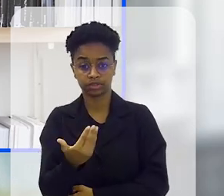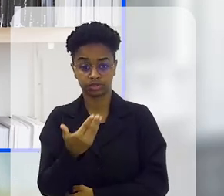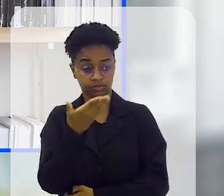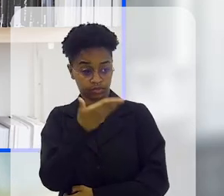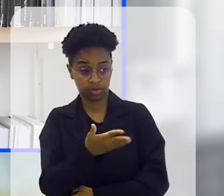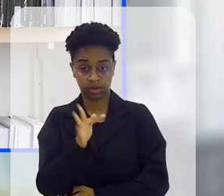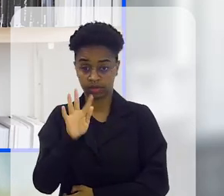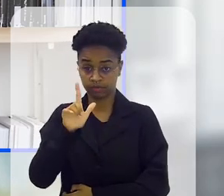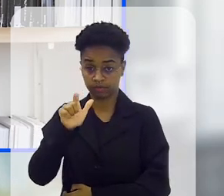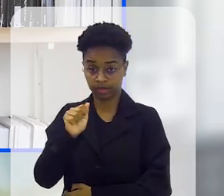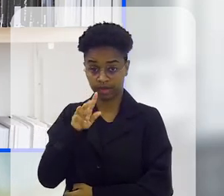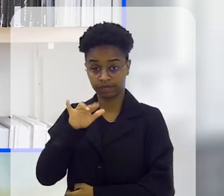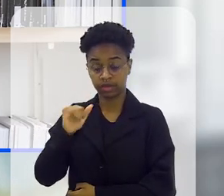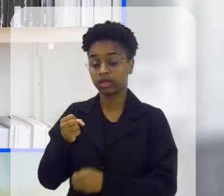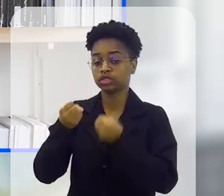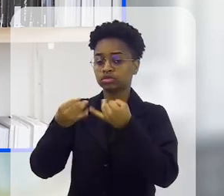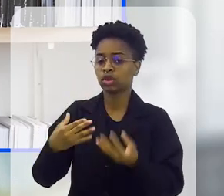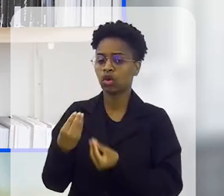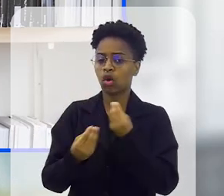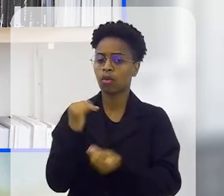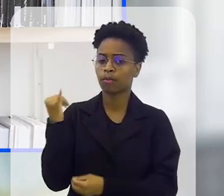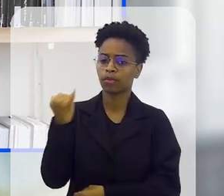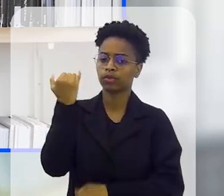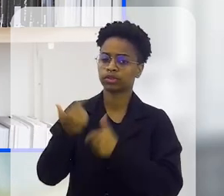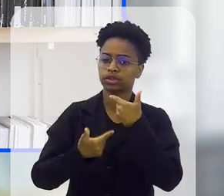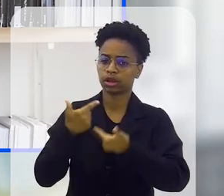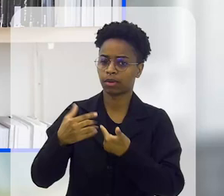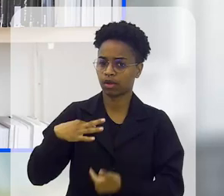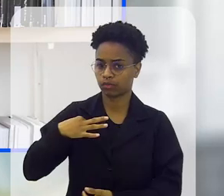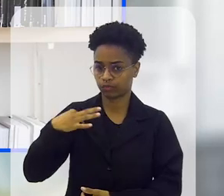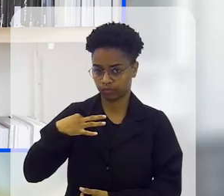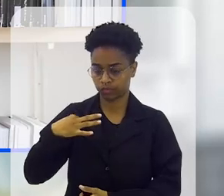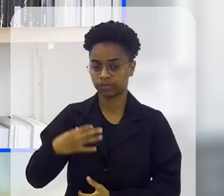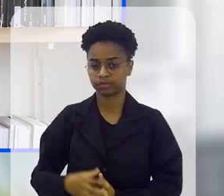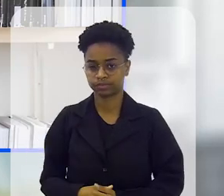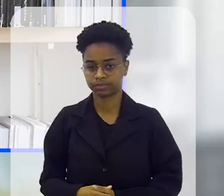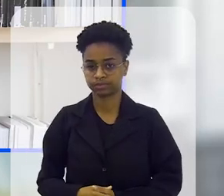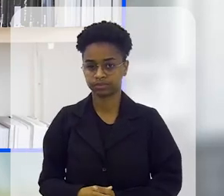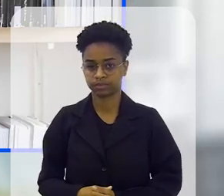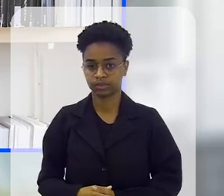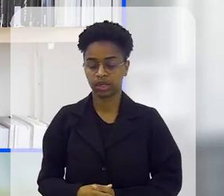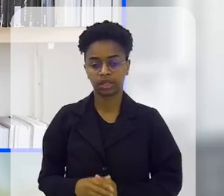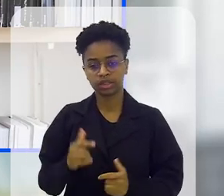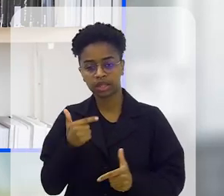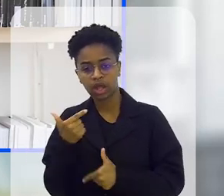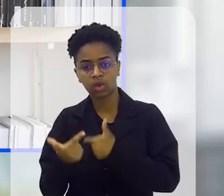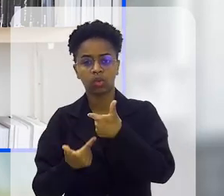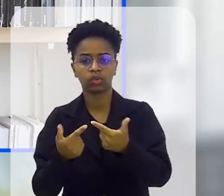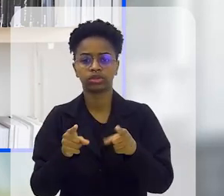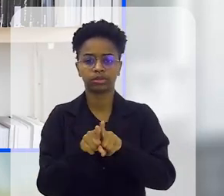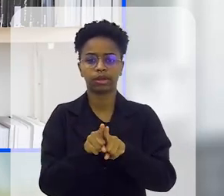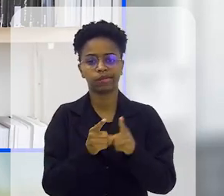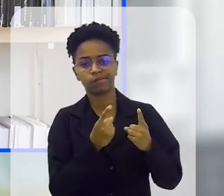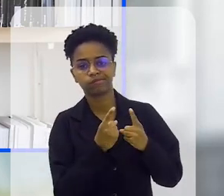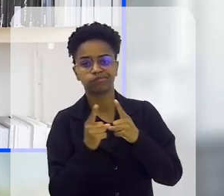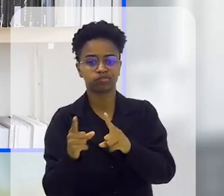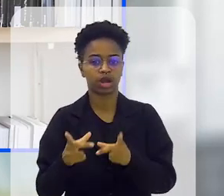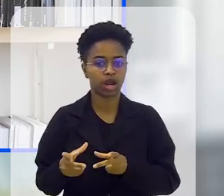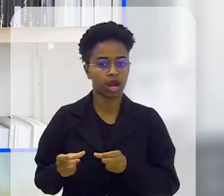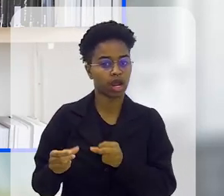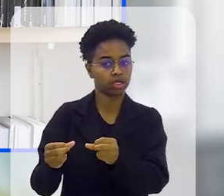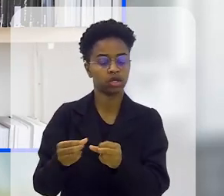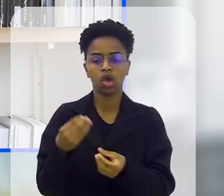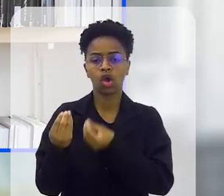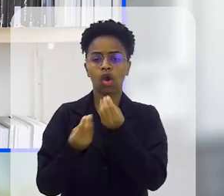você, Flávia, falar um pouquinho sobre a importância desse trabalho voluntário na luta, no combate ao câncer.